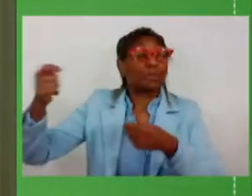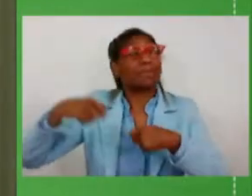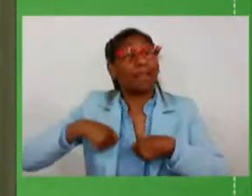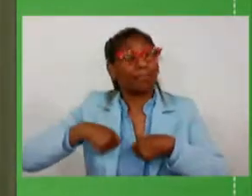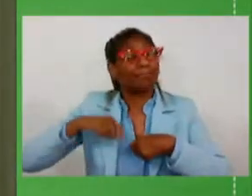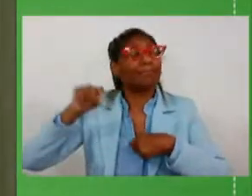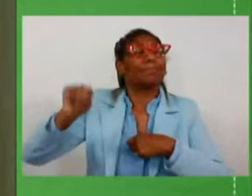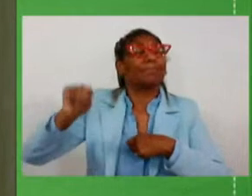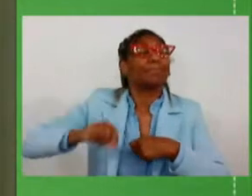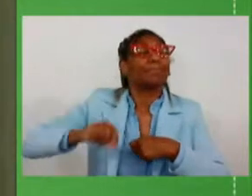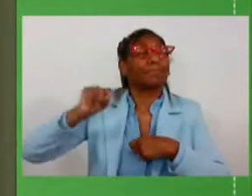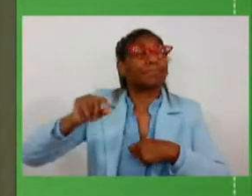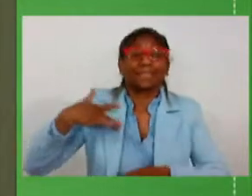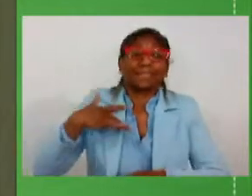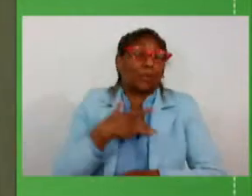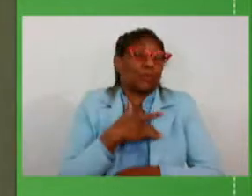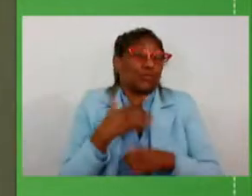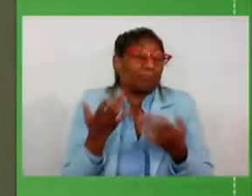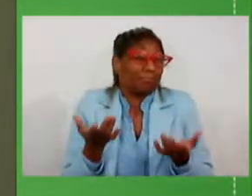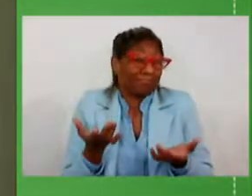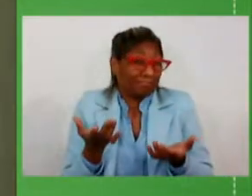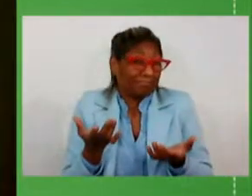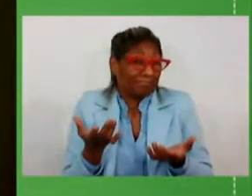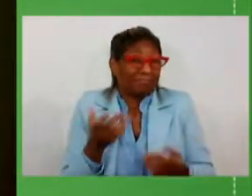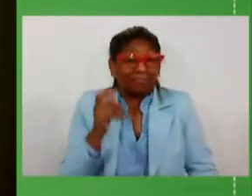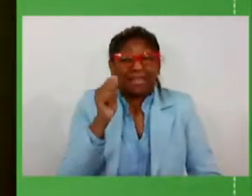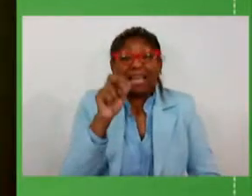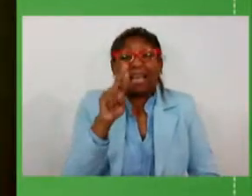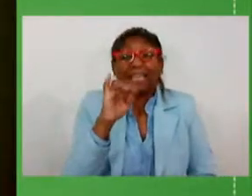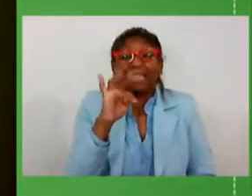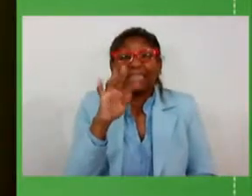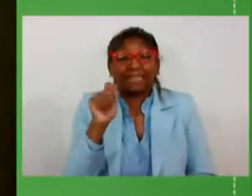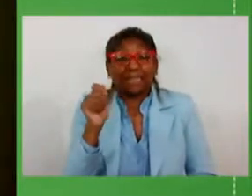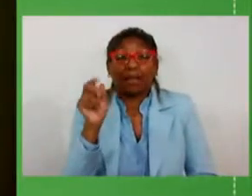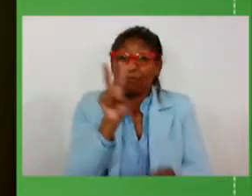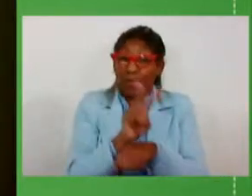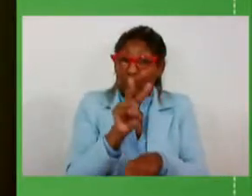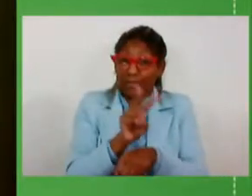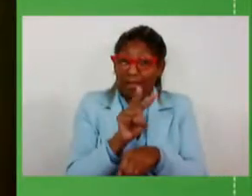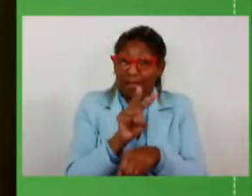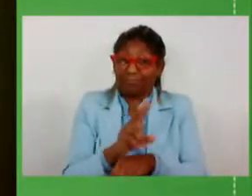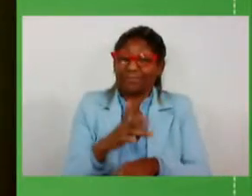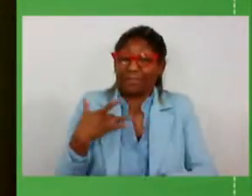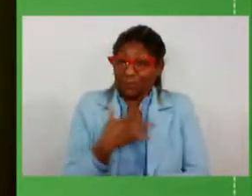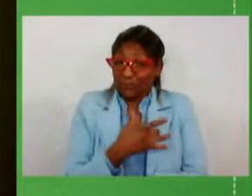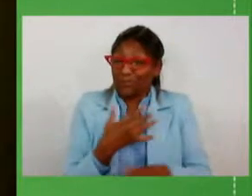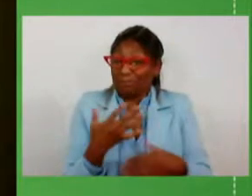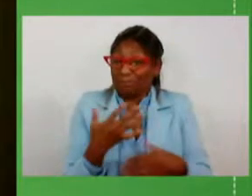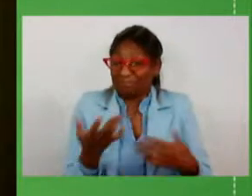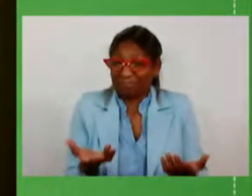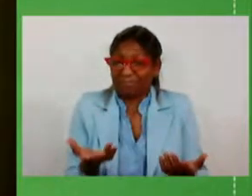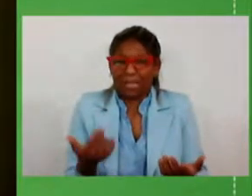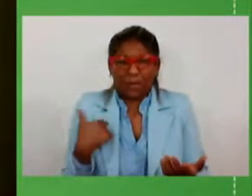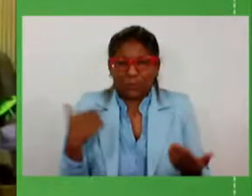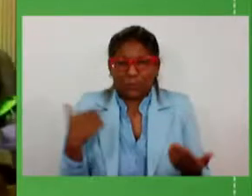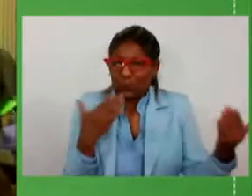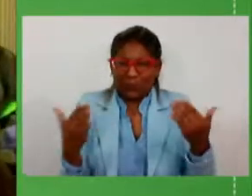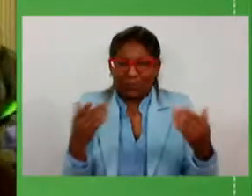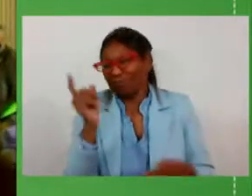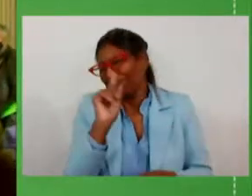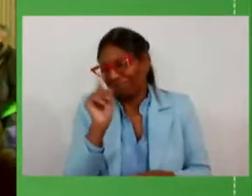saúde e a Arita com certeza vai cuidar disso então não tenho dúvida nenhuma que teremos muita saúde